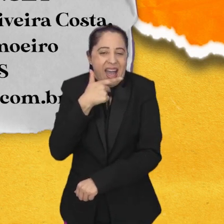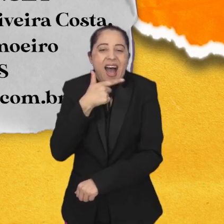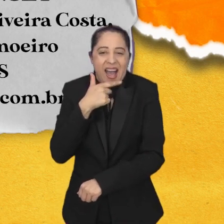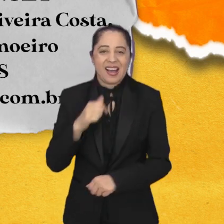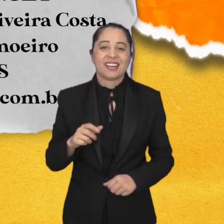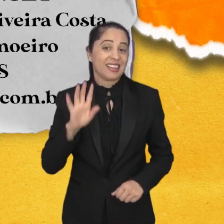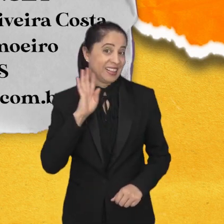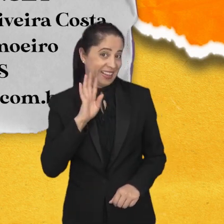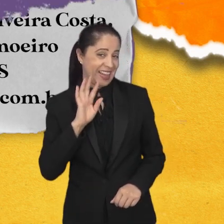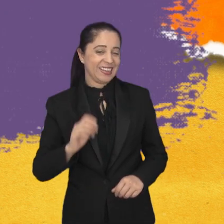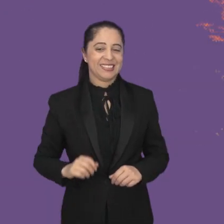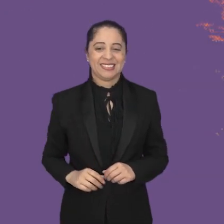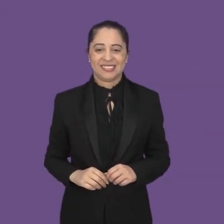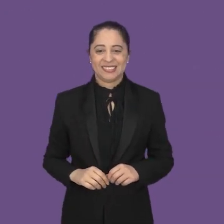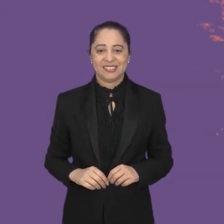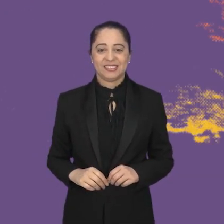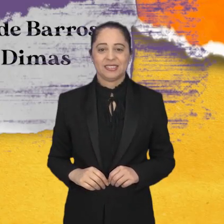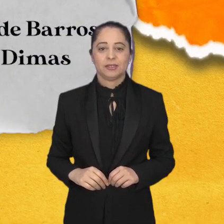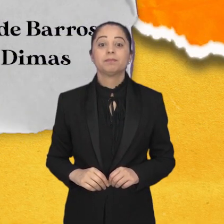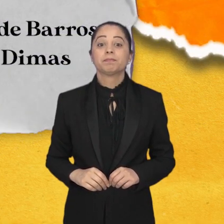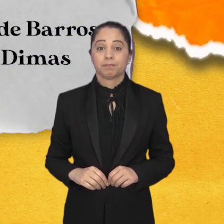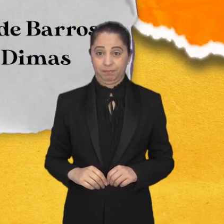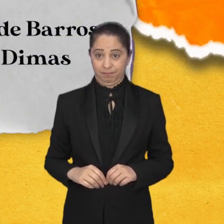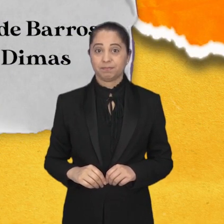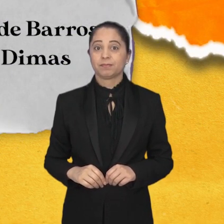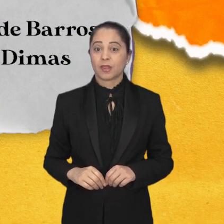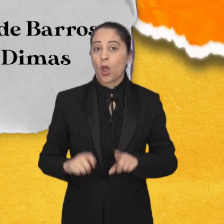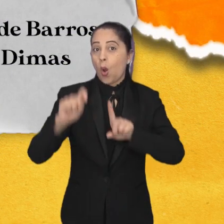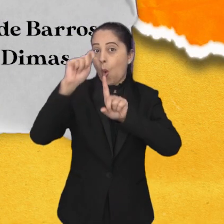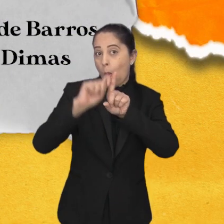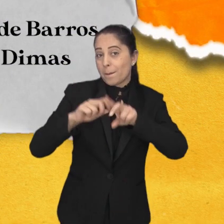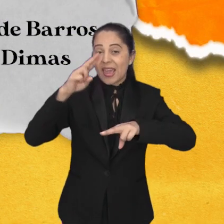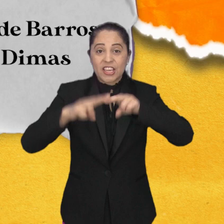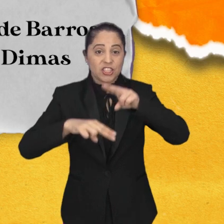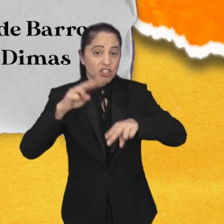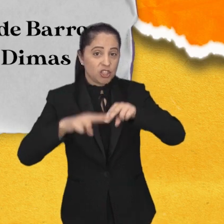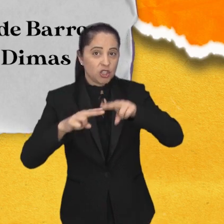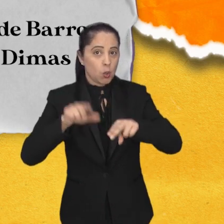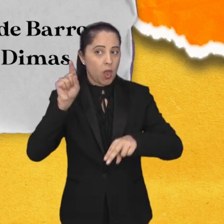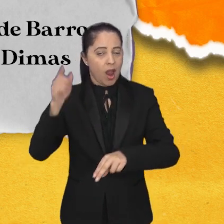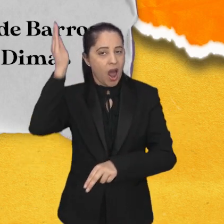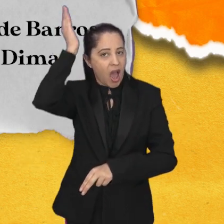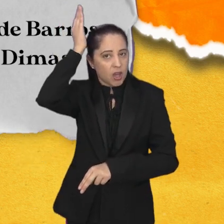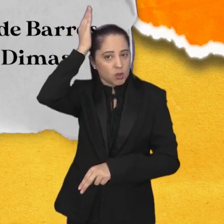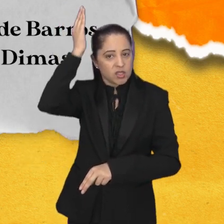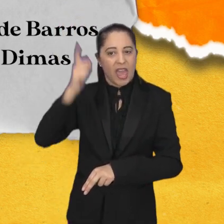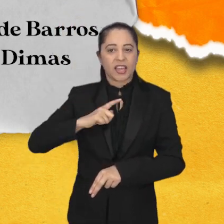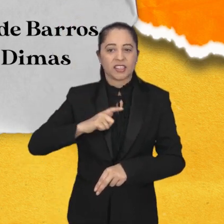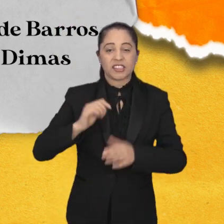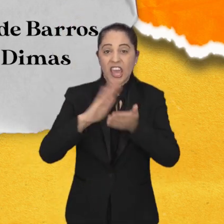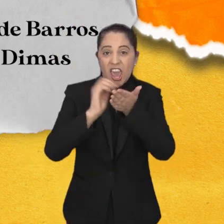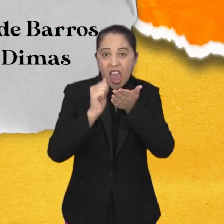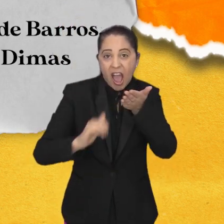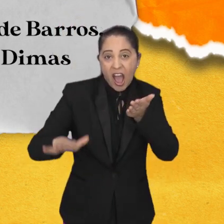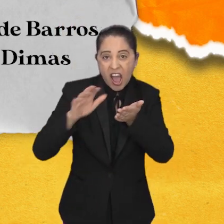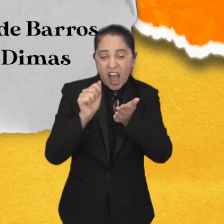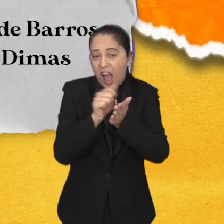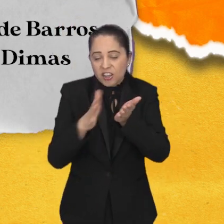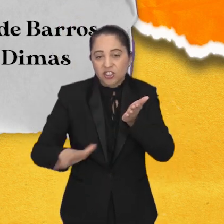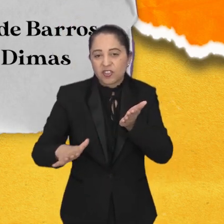aconteceram na sua vida. Durante todo o mês de junho, o Sesc promove várias atividades que